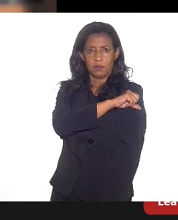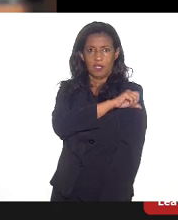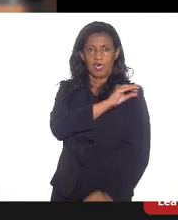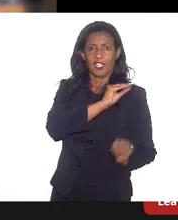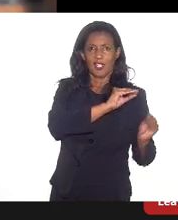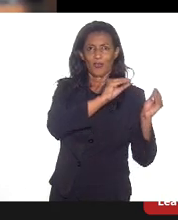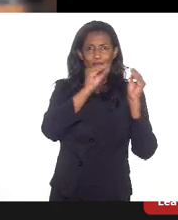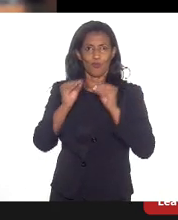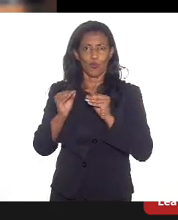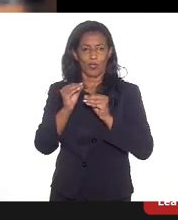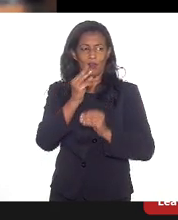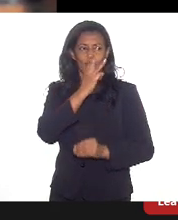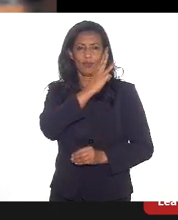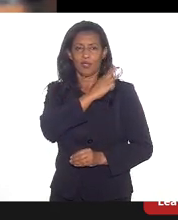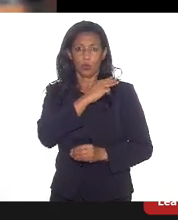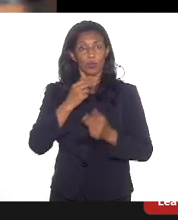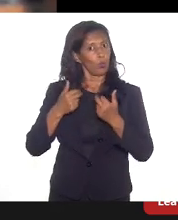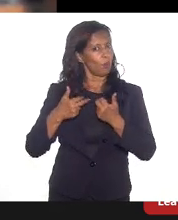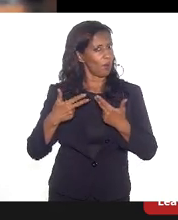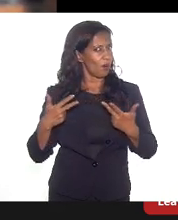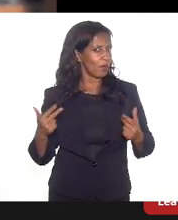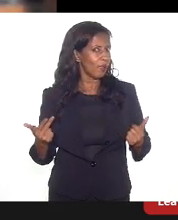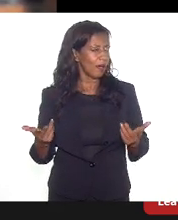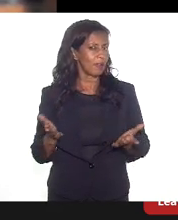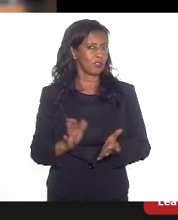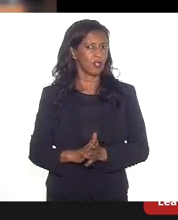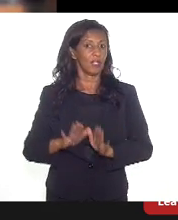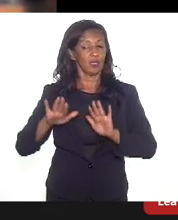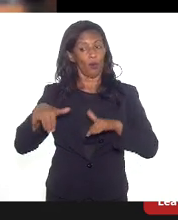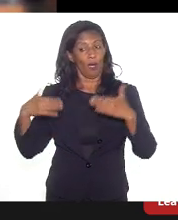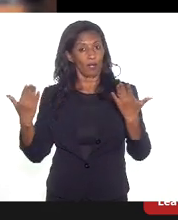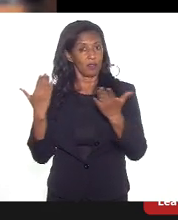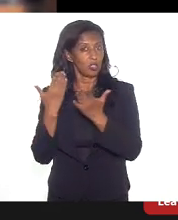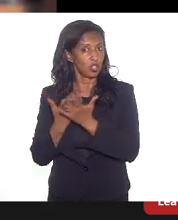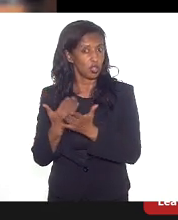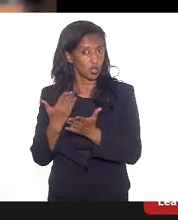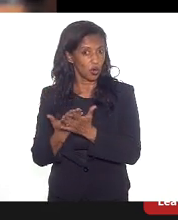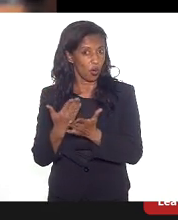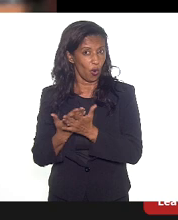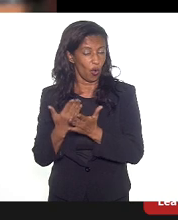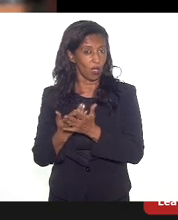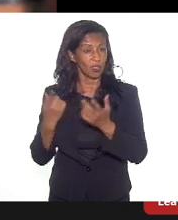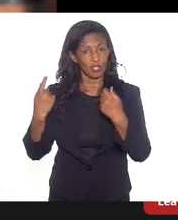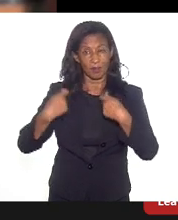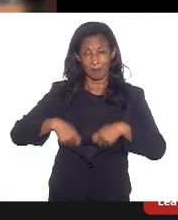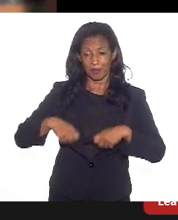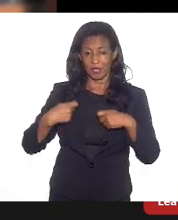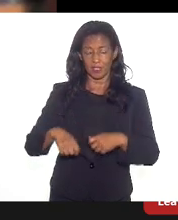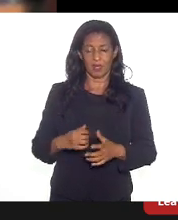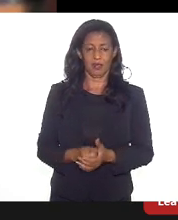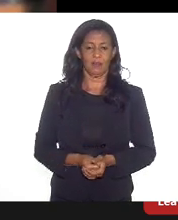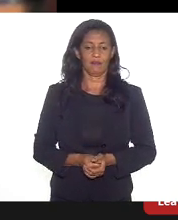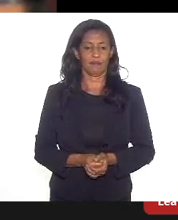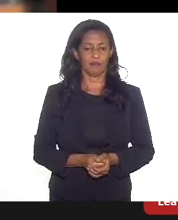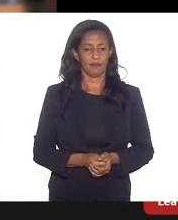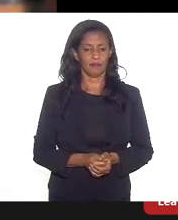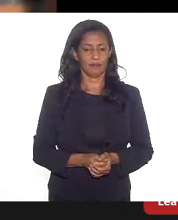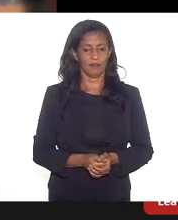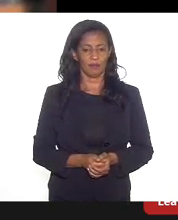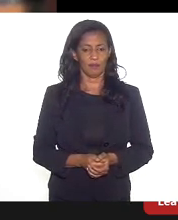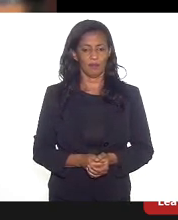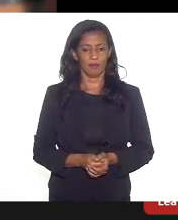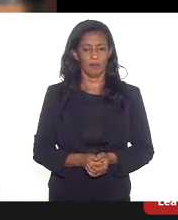grau com maior qualidade, as escolas especializadas, que são de boa qualidade, vou dar um exemplo aqui, a escola técnica